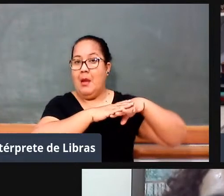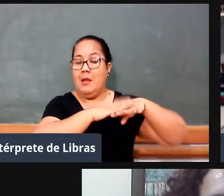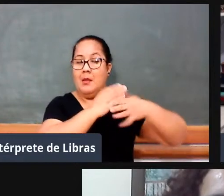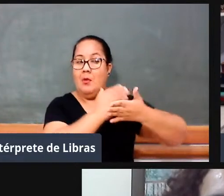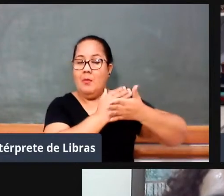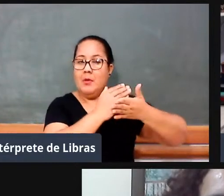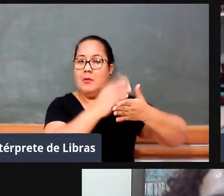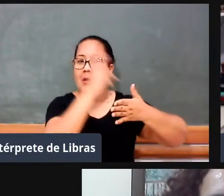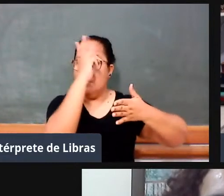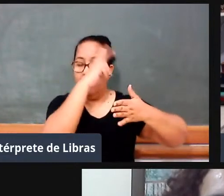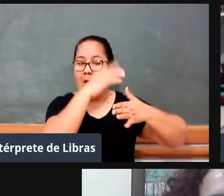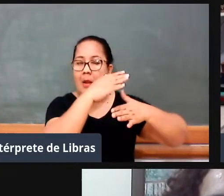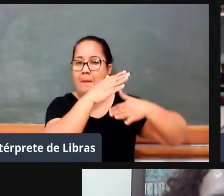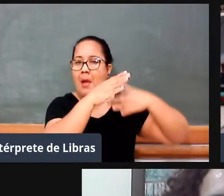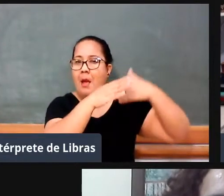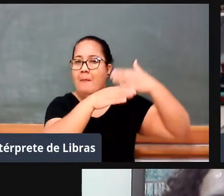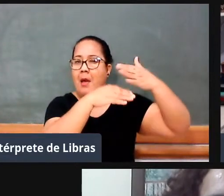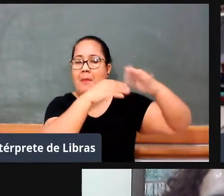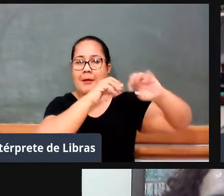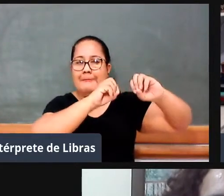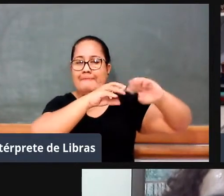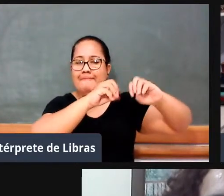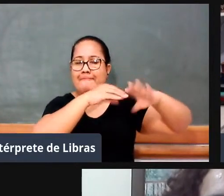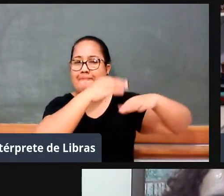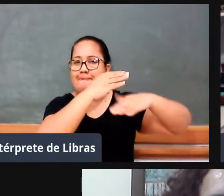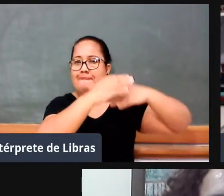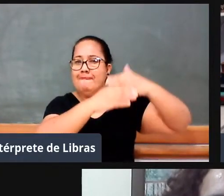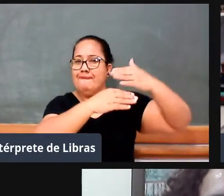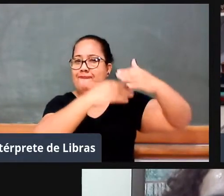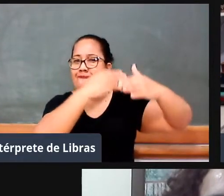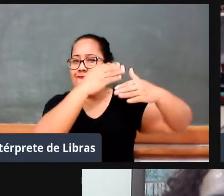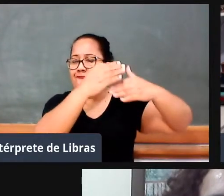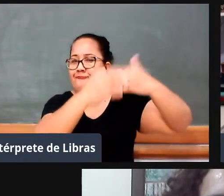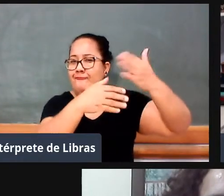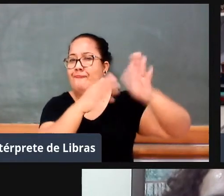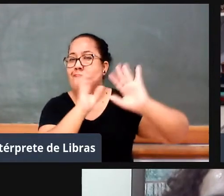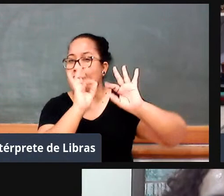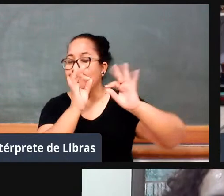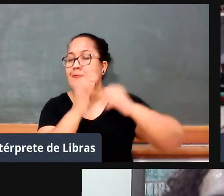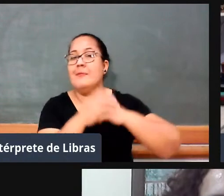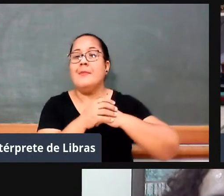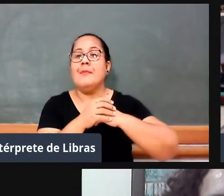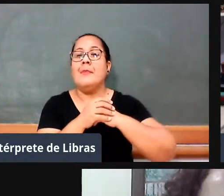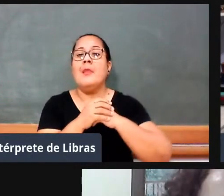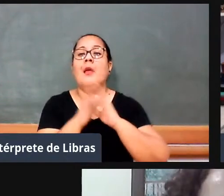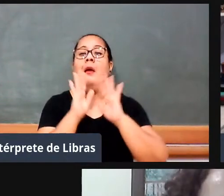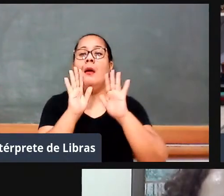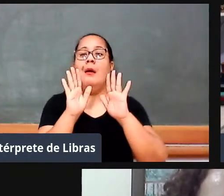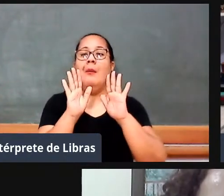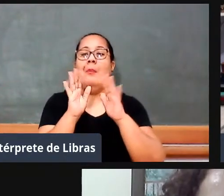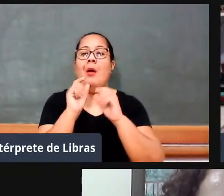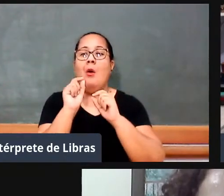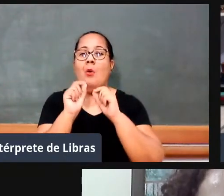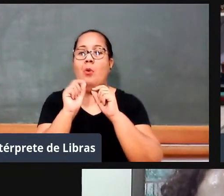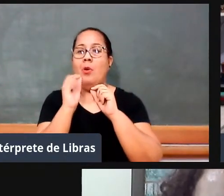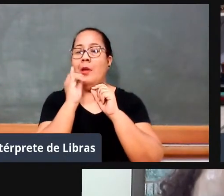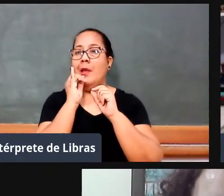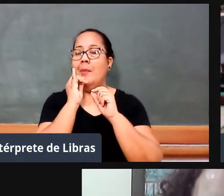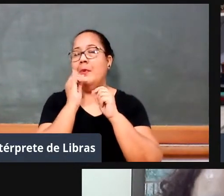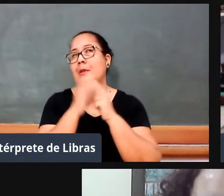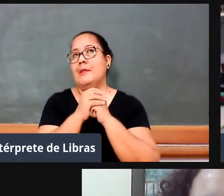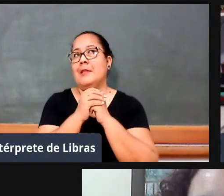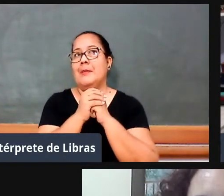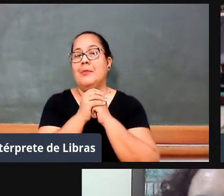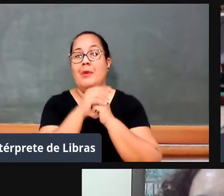matemática, né, no ensino de matemática, mas, veja, uma coisa, uma coisa, elas são articuladas,